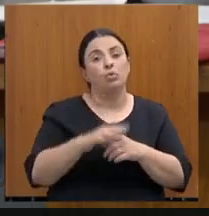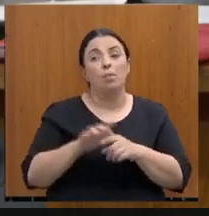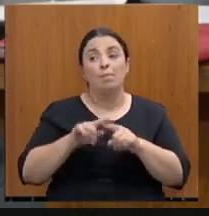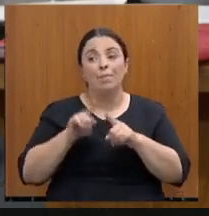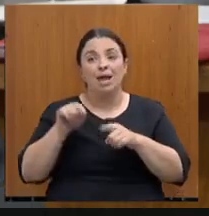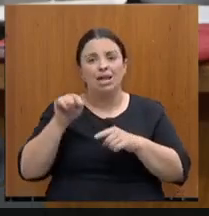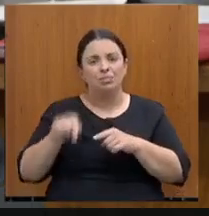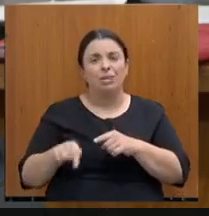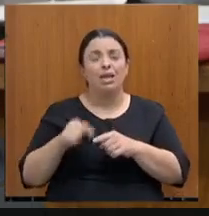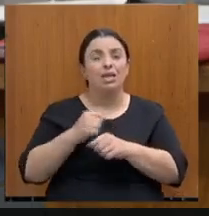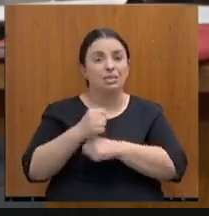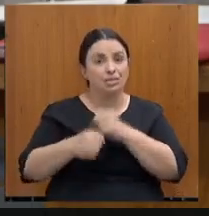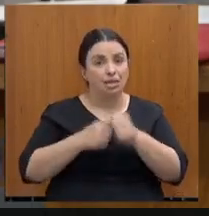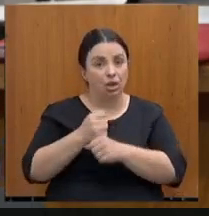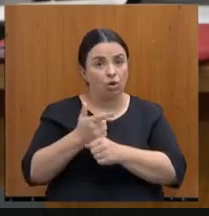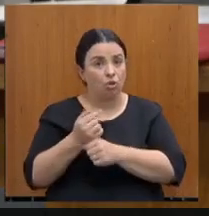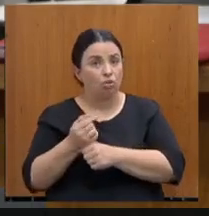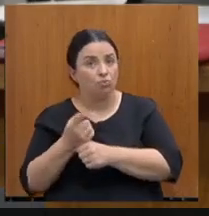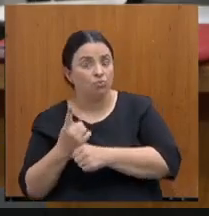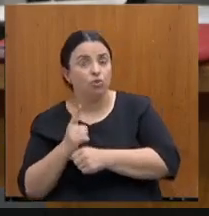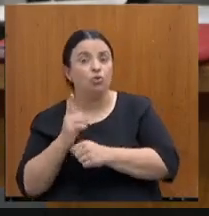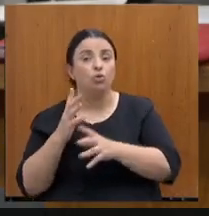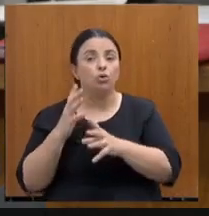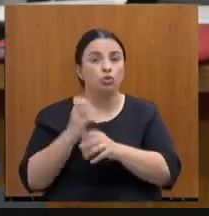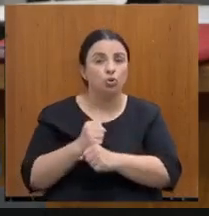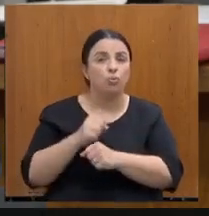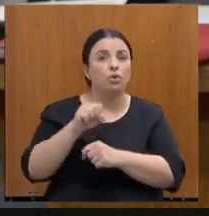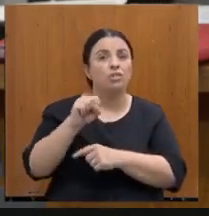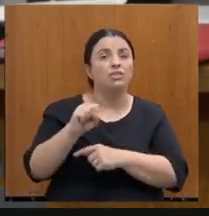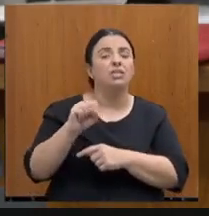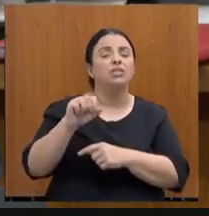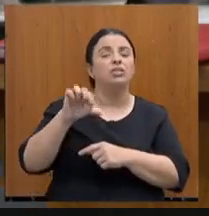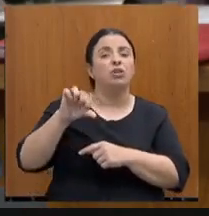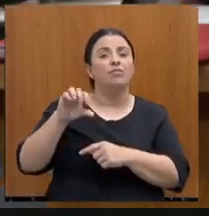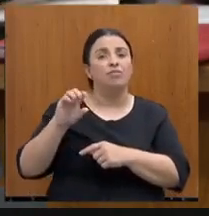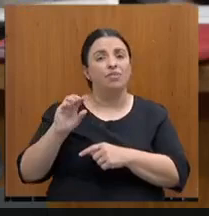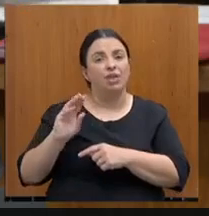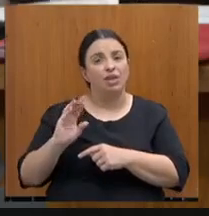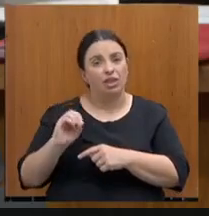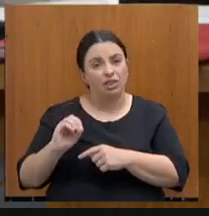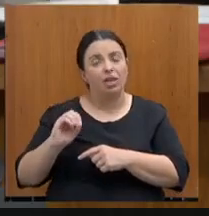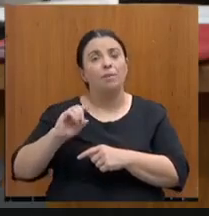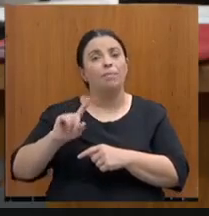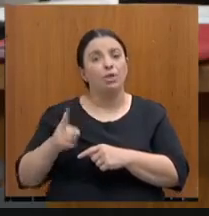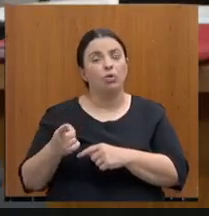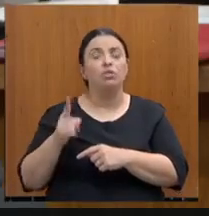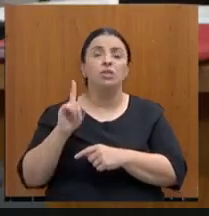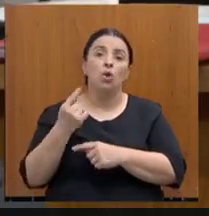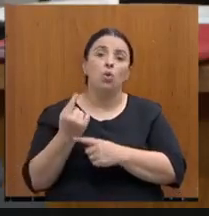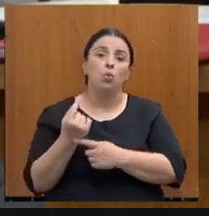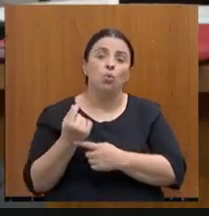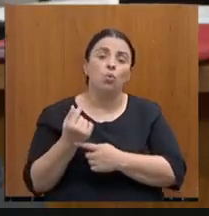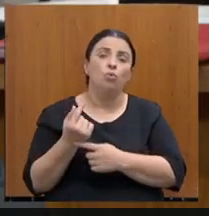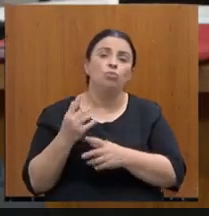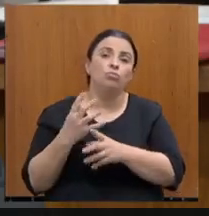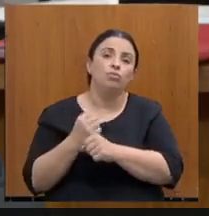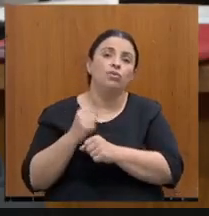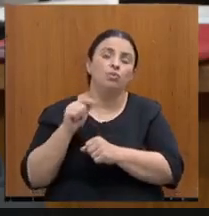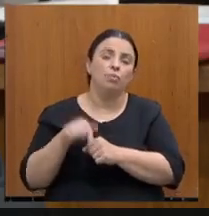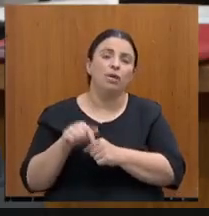2021, será aproximadamente 890 milhões. É o único recurso que entrará no caixa advindo da reforma.